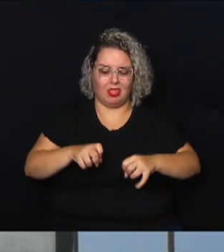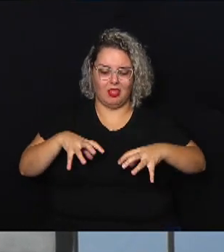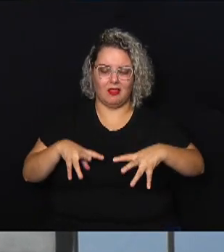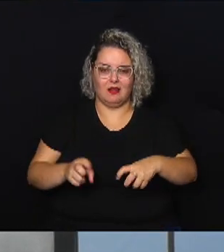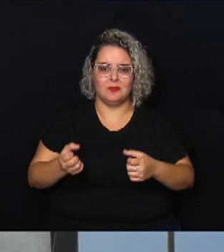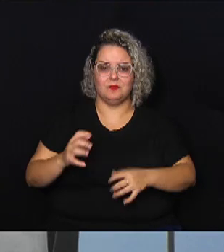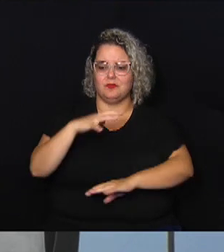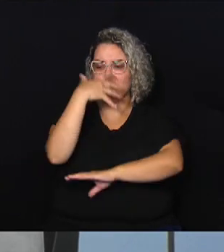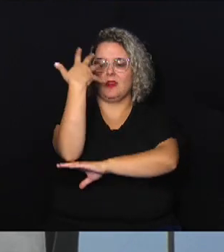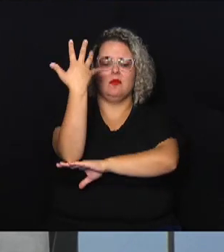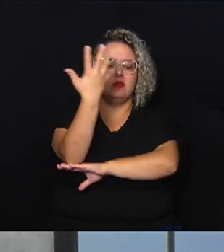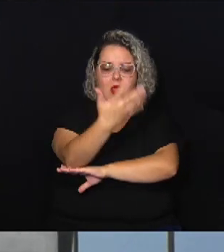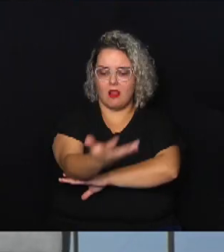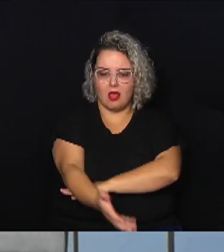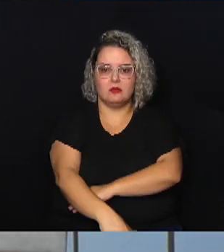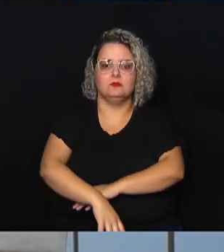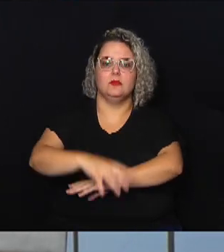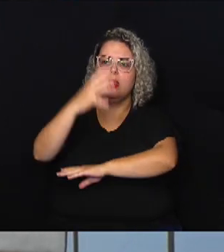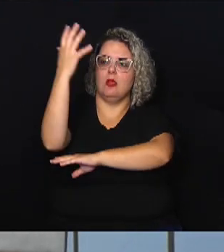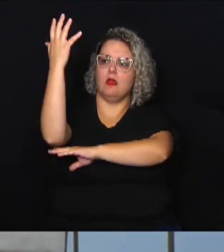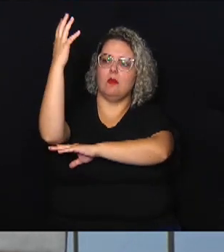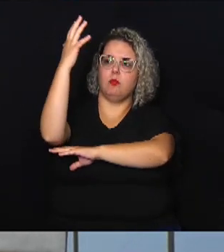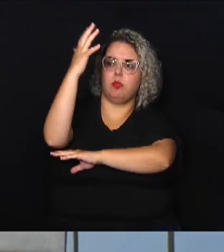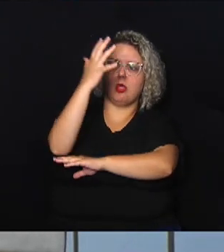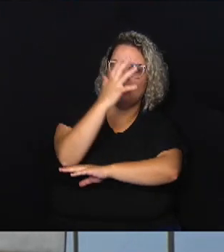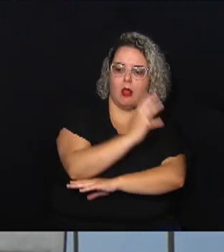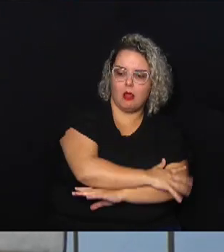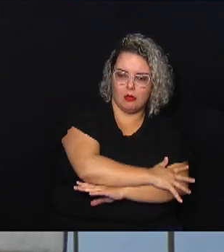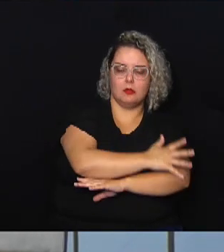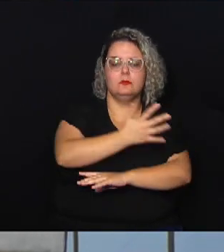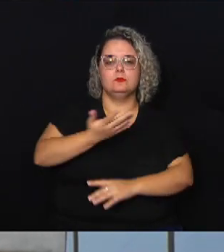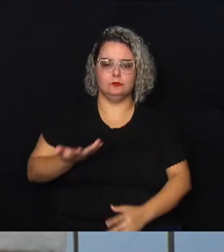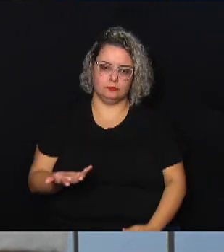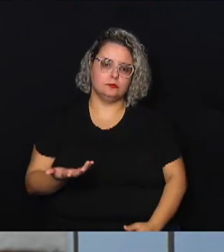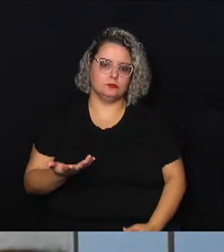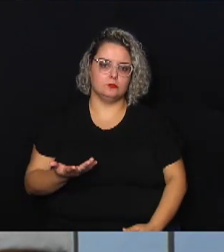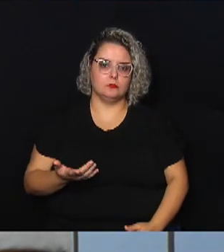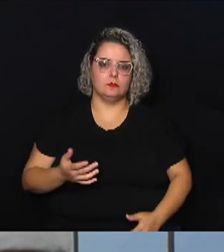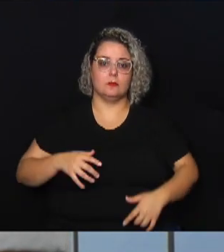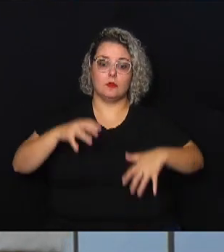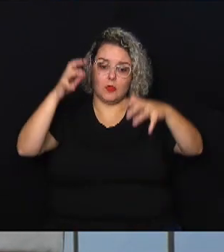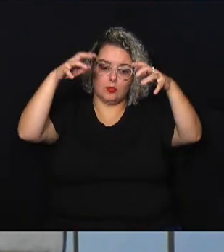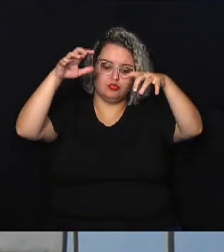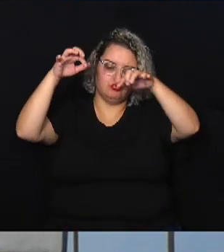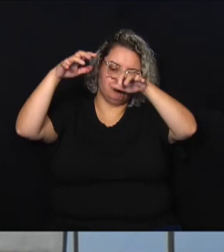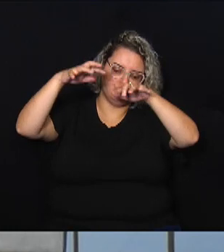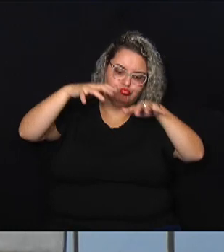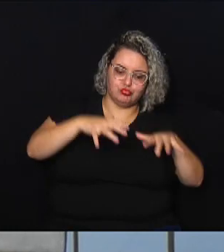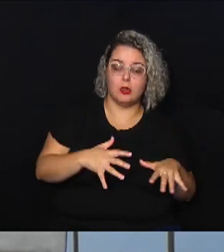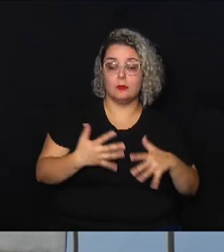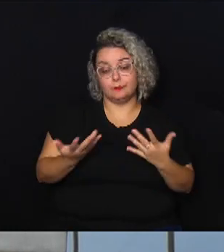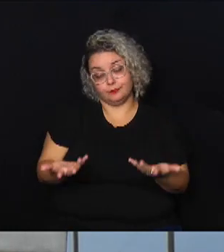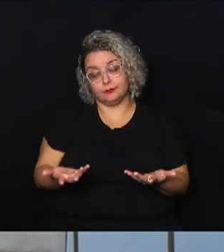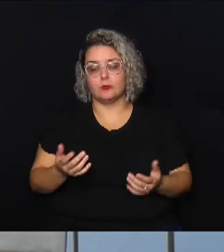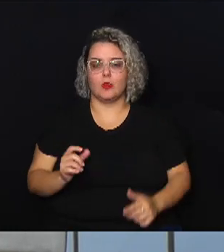árvore, que por causa do solo saturado, por causa da chuva, veio a descer. E são ocorrências em